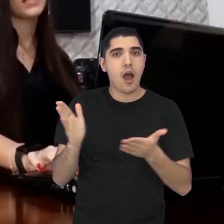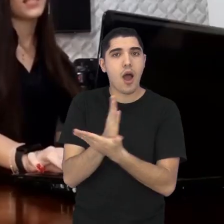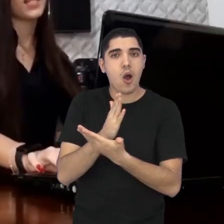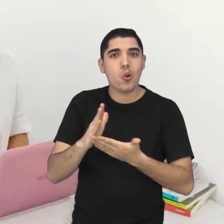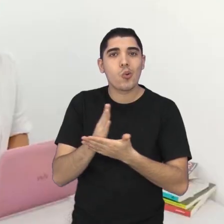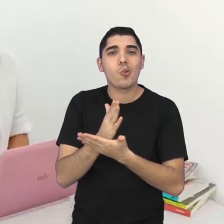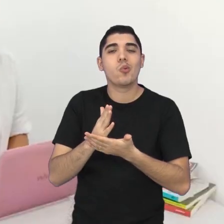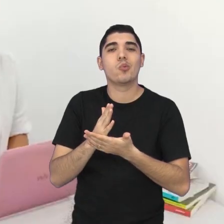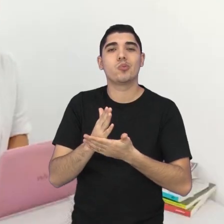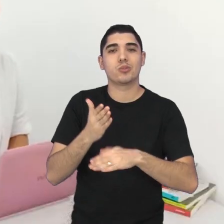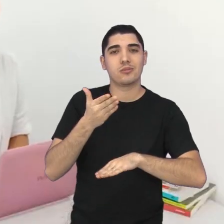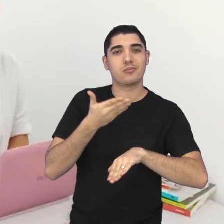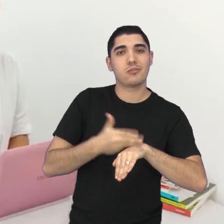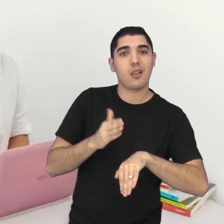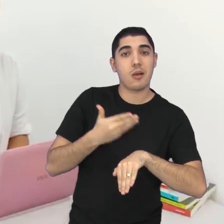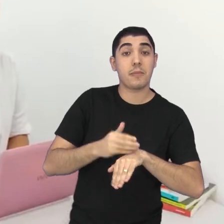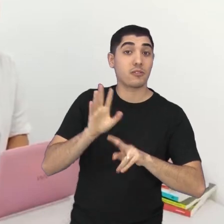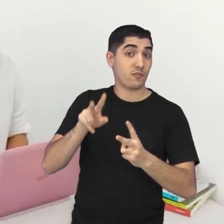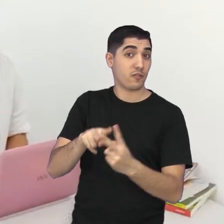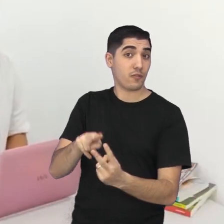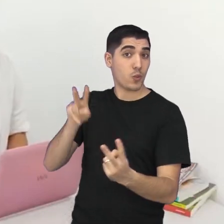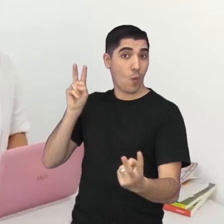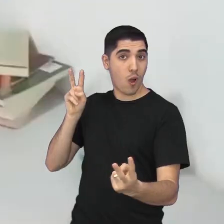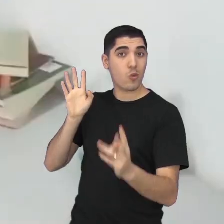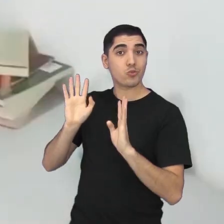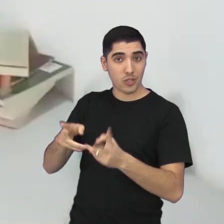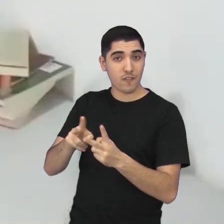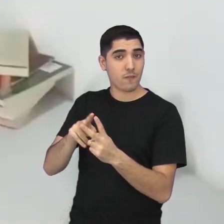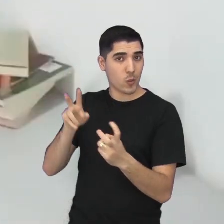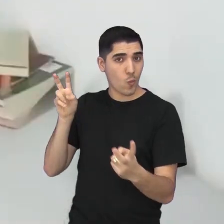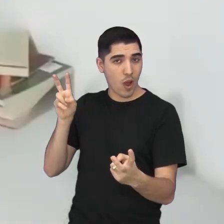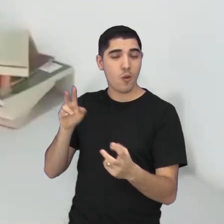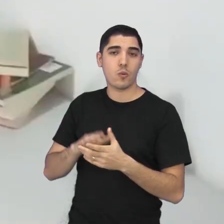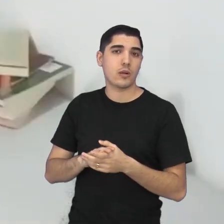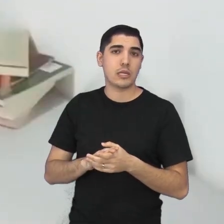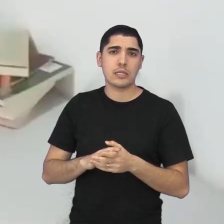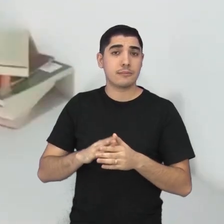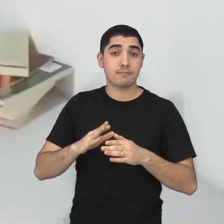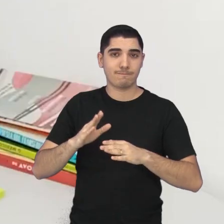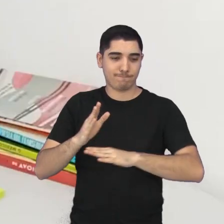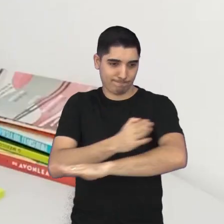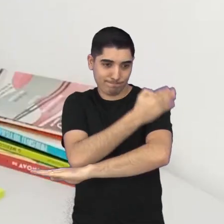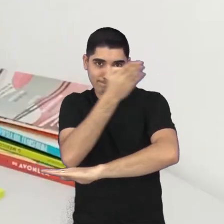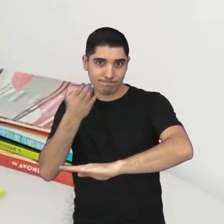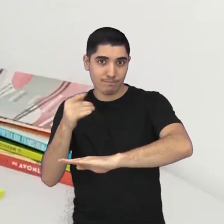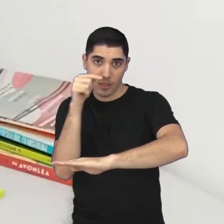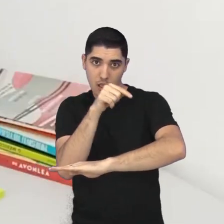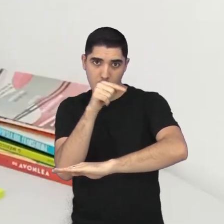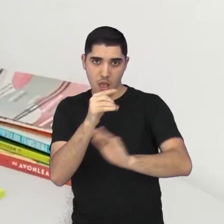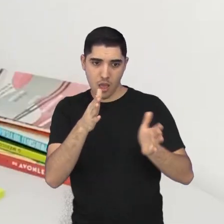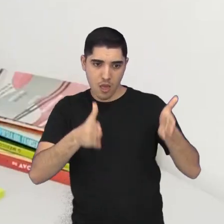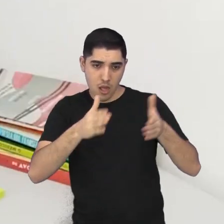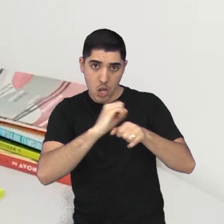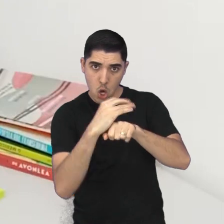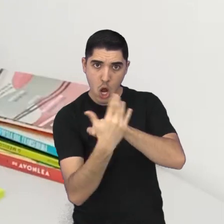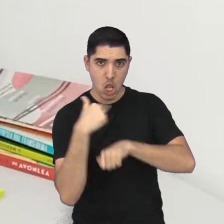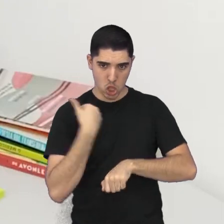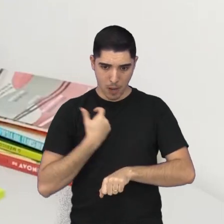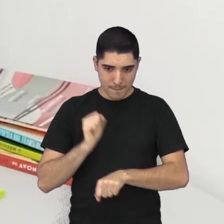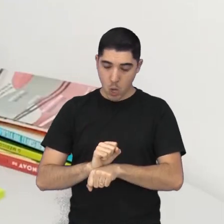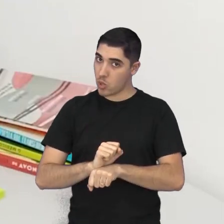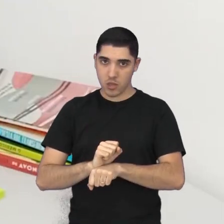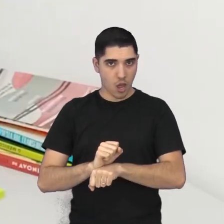virtuais durante todo o tempo da pandemia. Nós realmente não